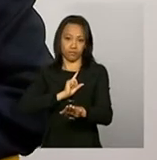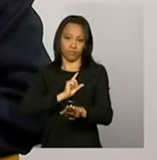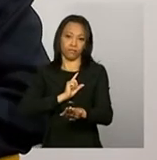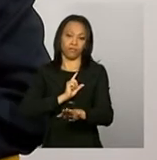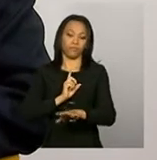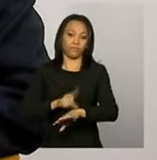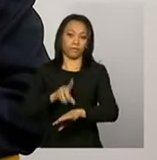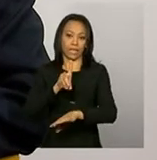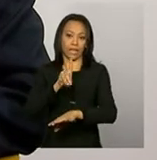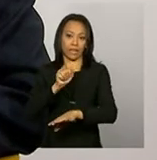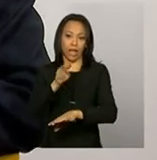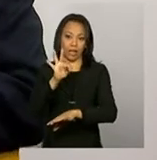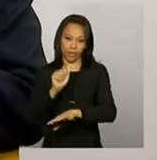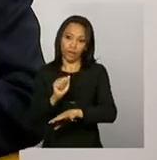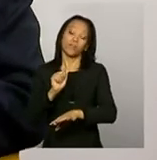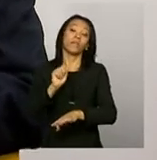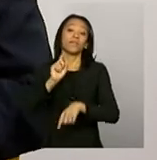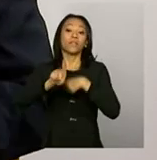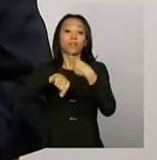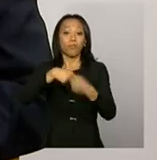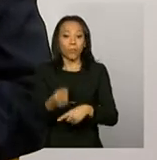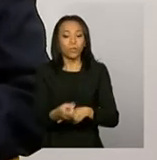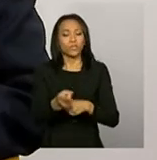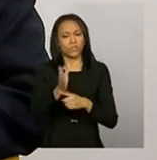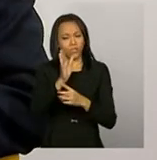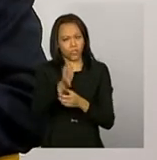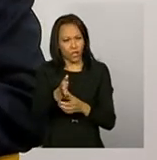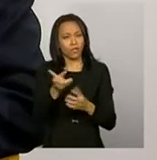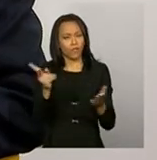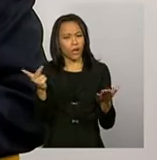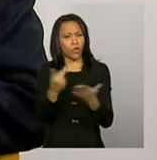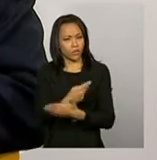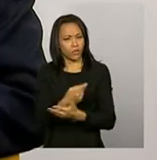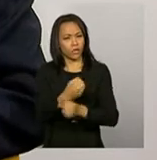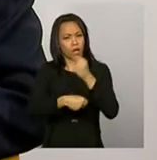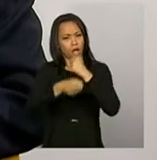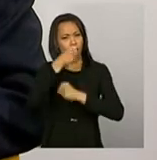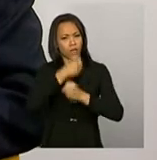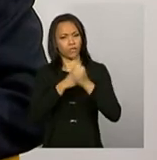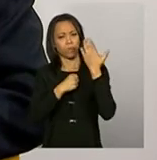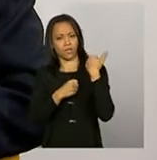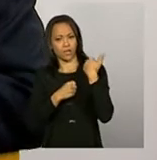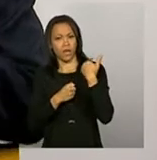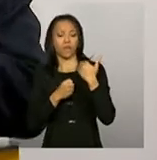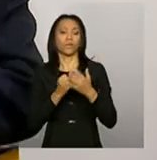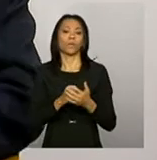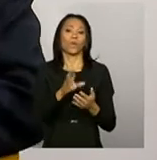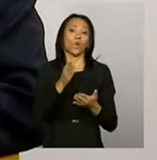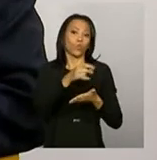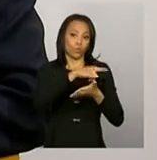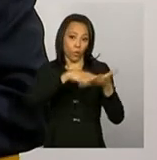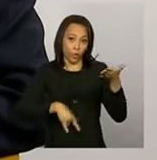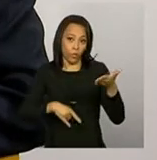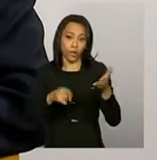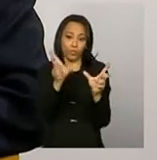Em caso do demonstrativo, como já tem acontecido em anos anteriores, o demonstrativo sintético é posto sempre depois do dia